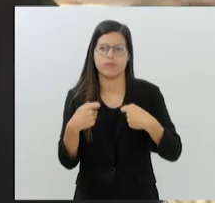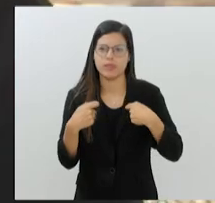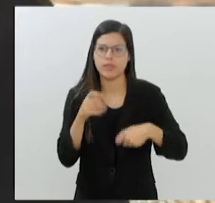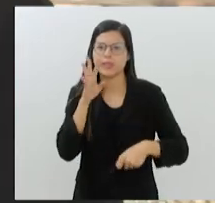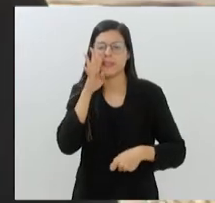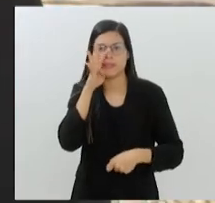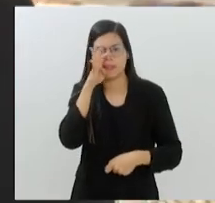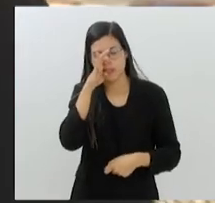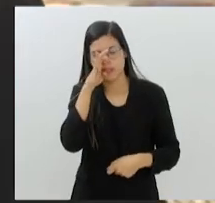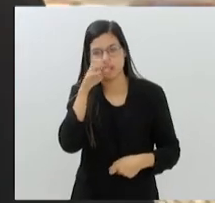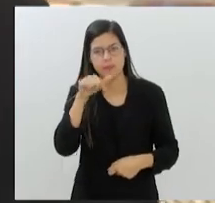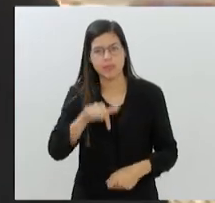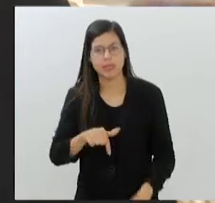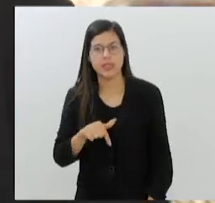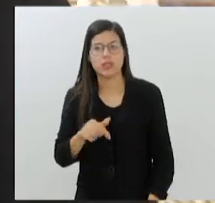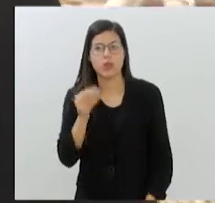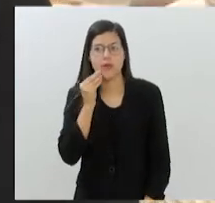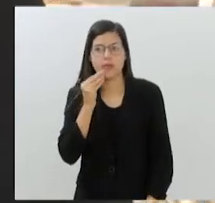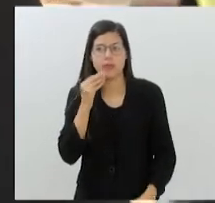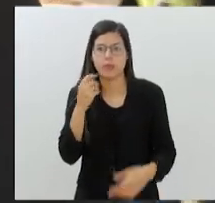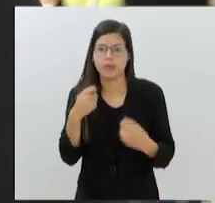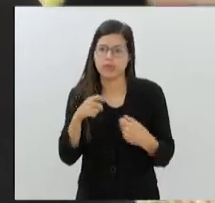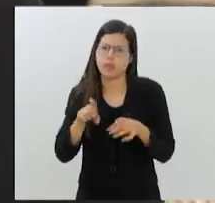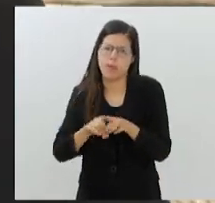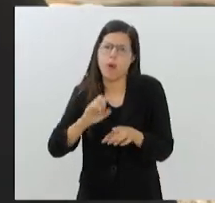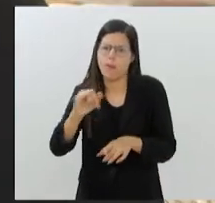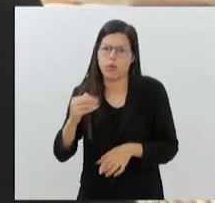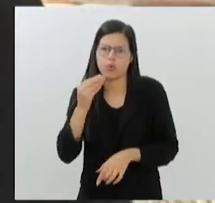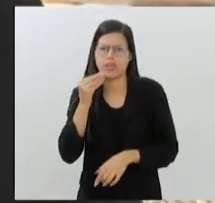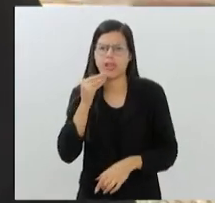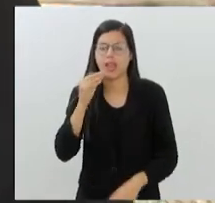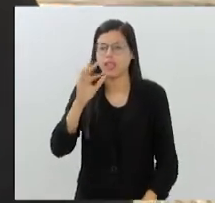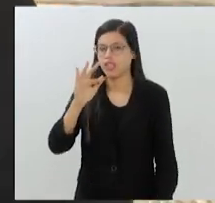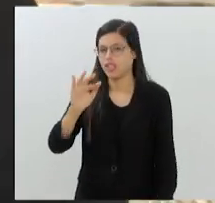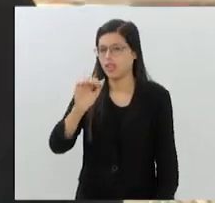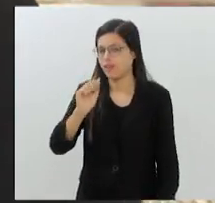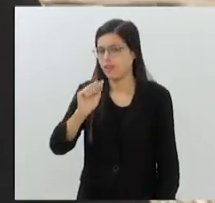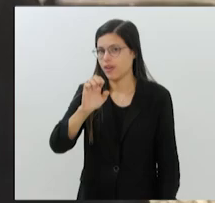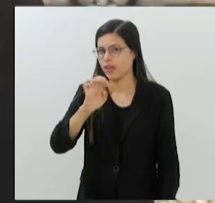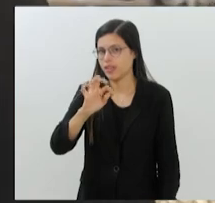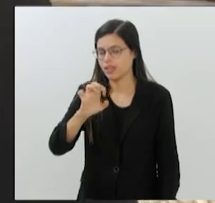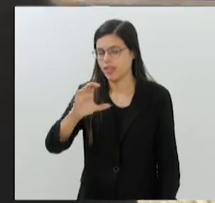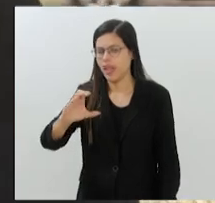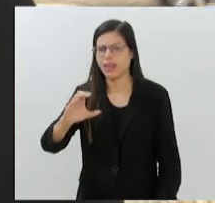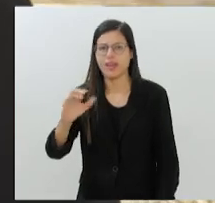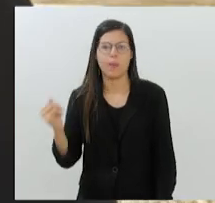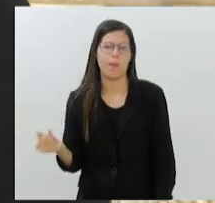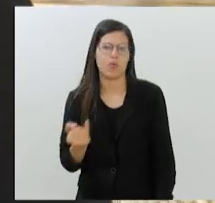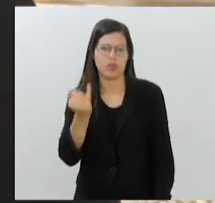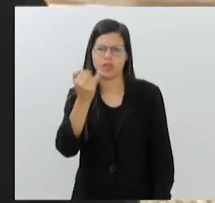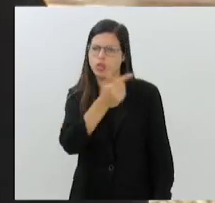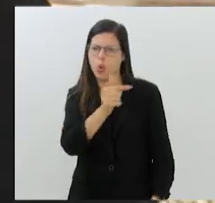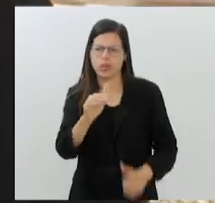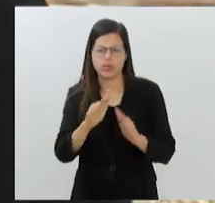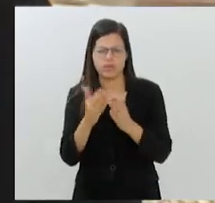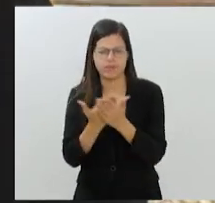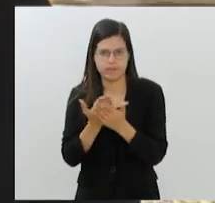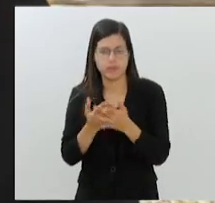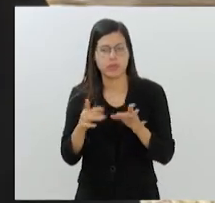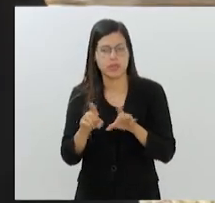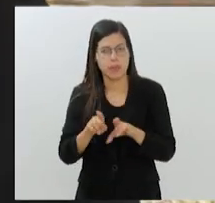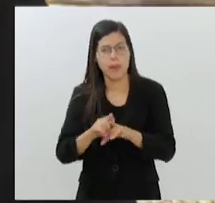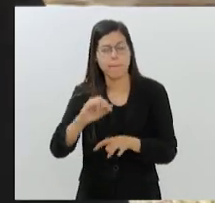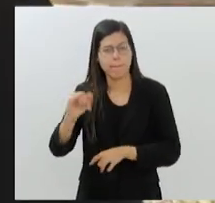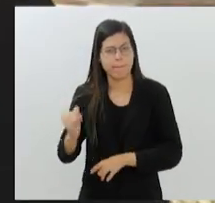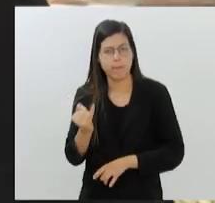mesmo, se jogar, mas obviamente também tem que ter essas oportunidades. E a FaiTech, ela foi fundamental na minha vida, como outras escolas também. É sempre importante frisar